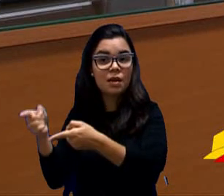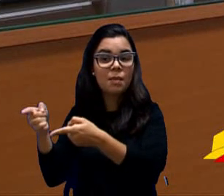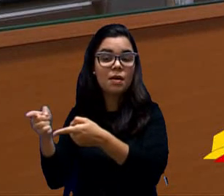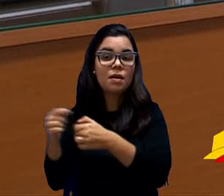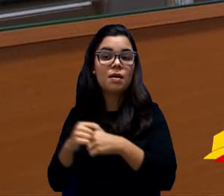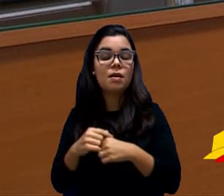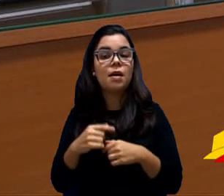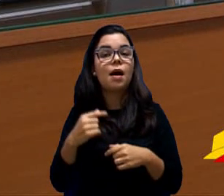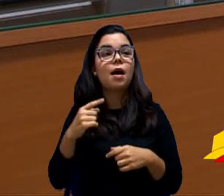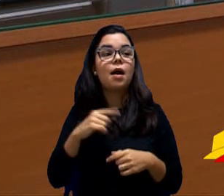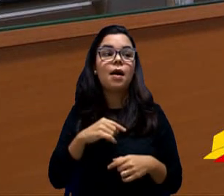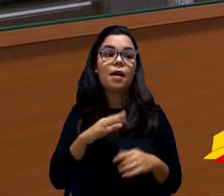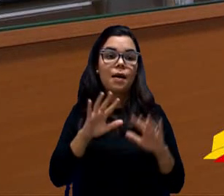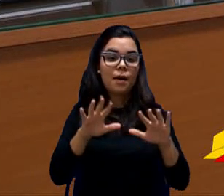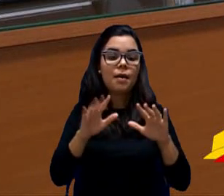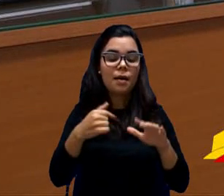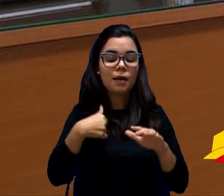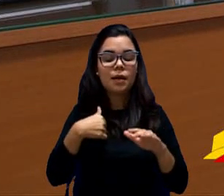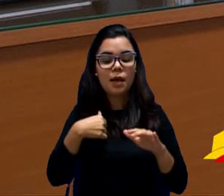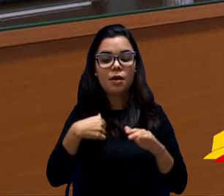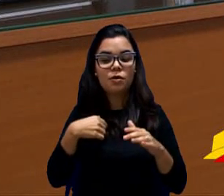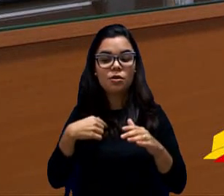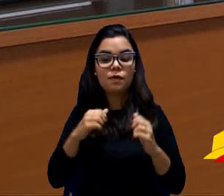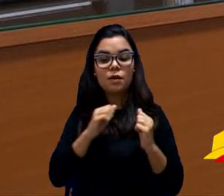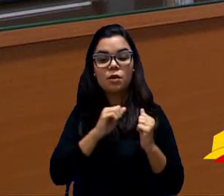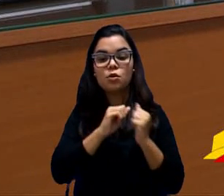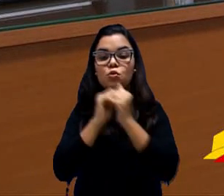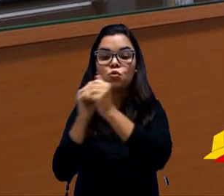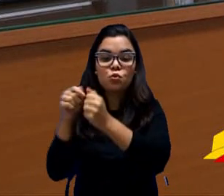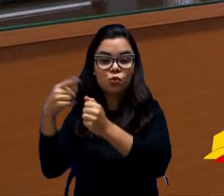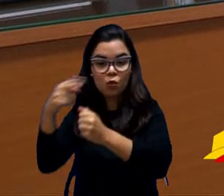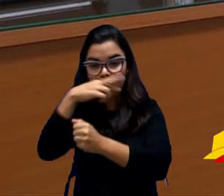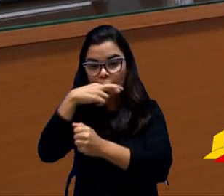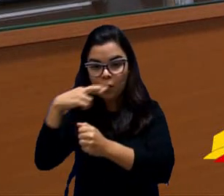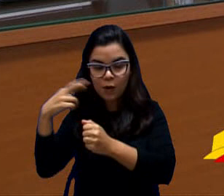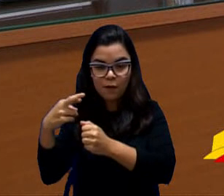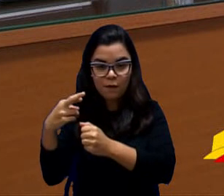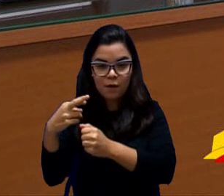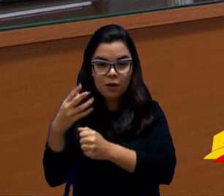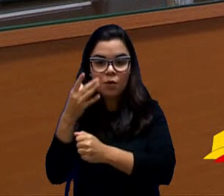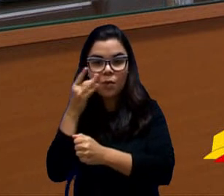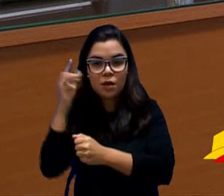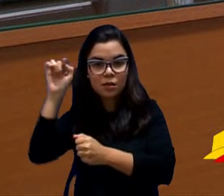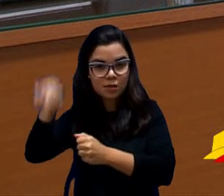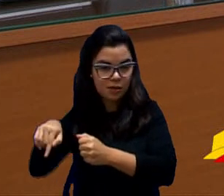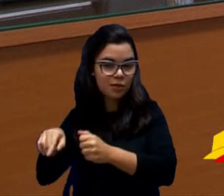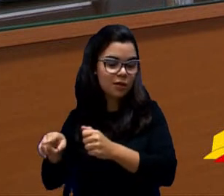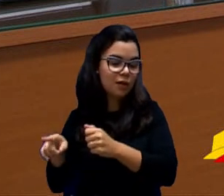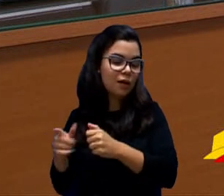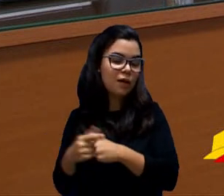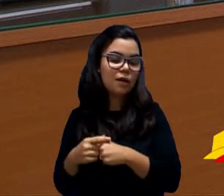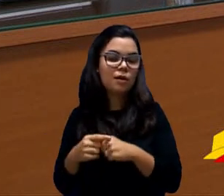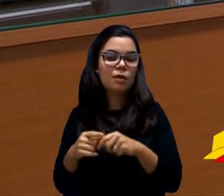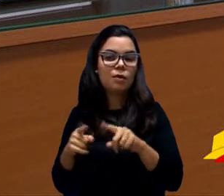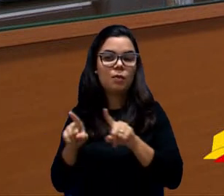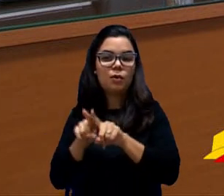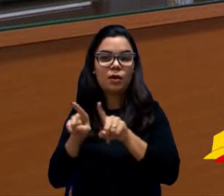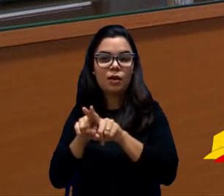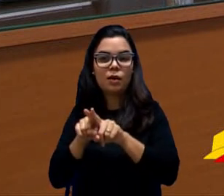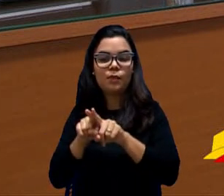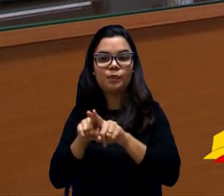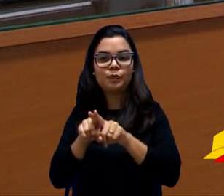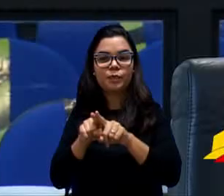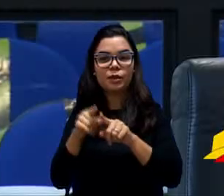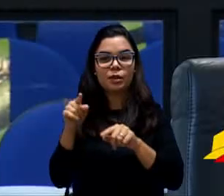tem... É por isso que precisa que a CPFL vai fazer a implantação gratuita dos pós-energias,